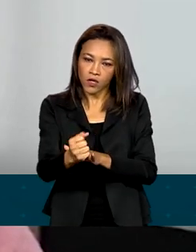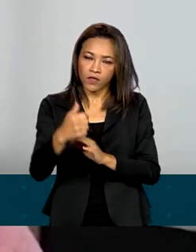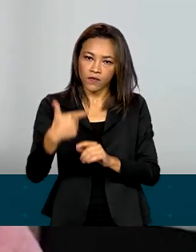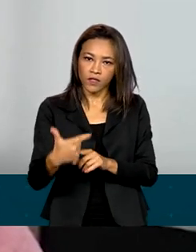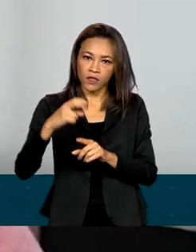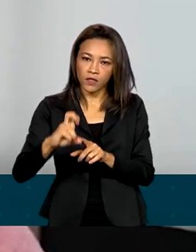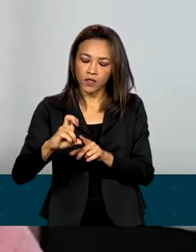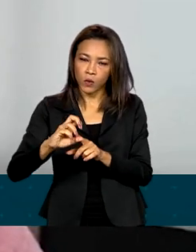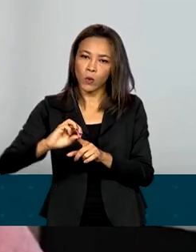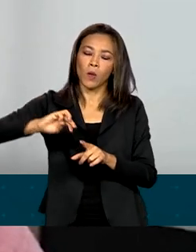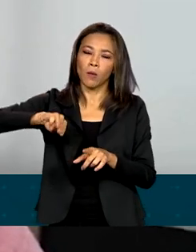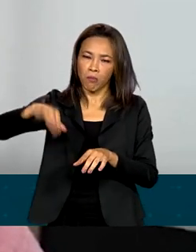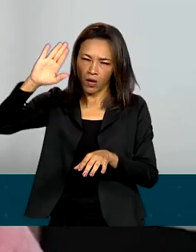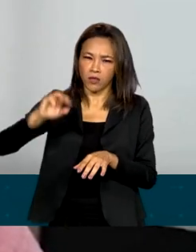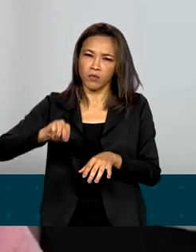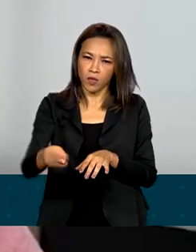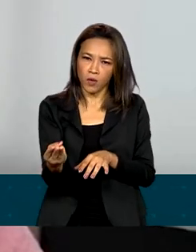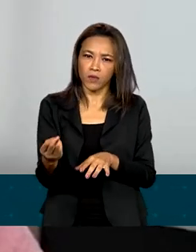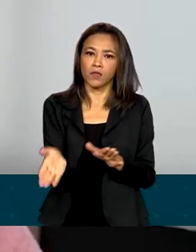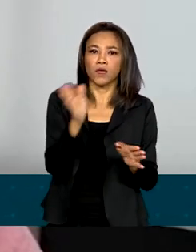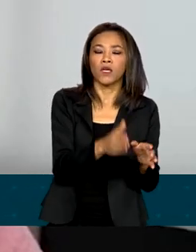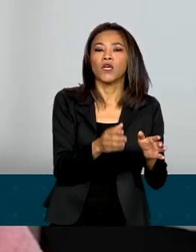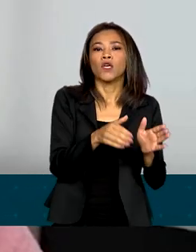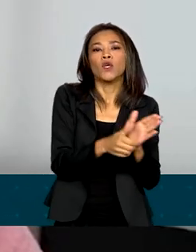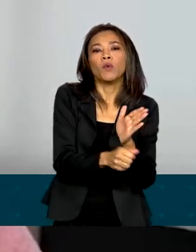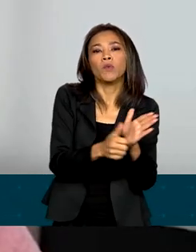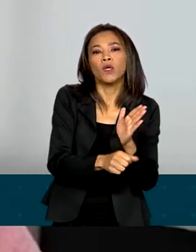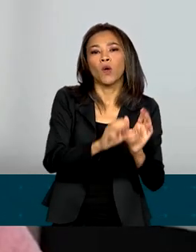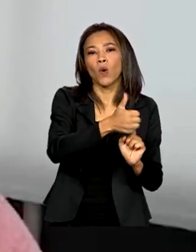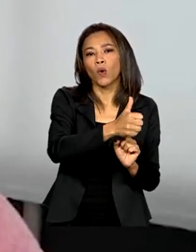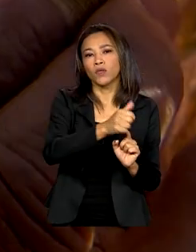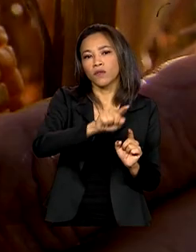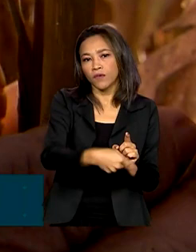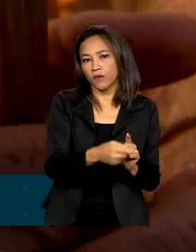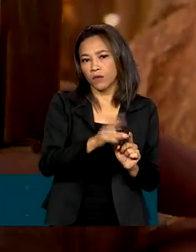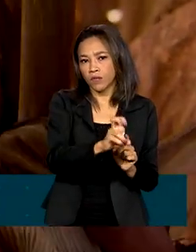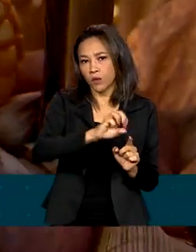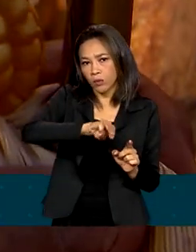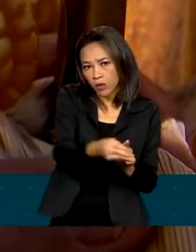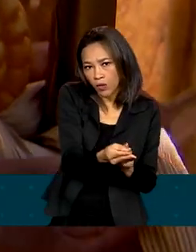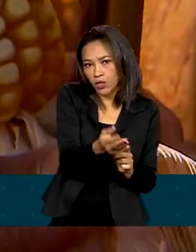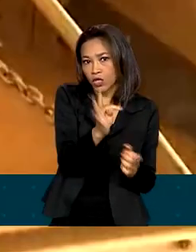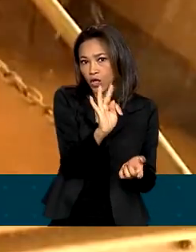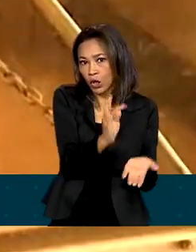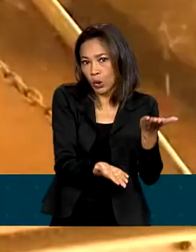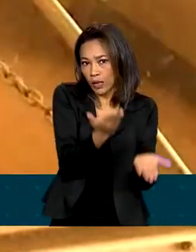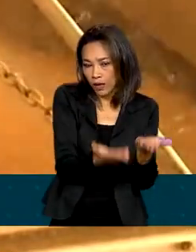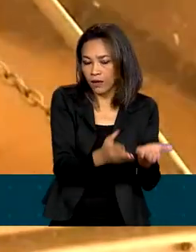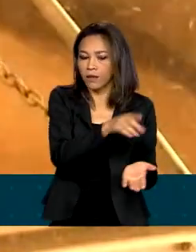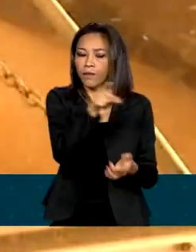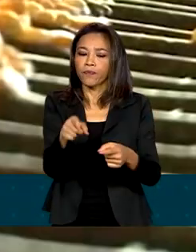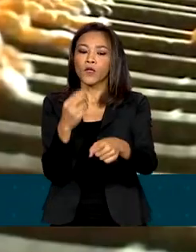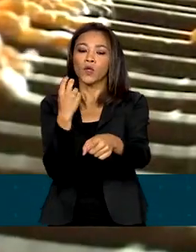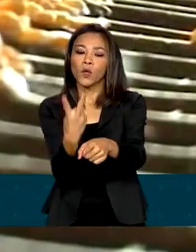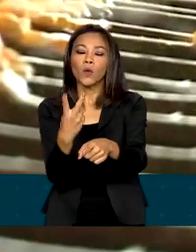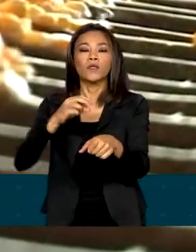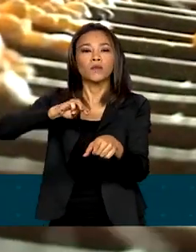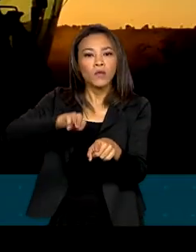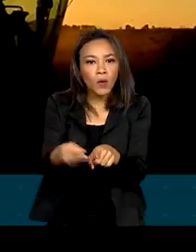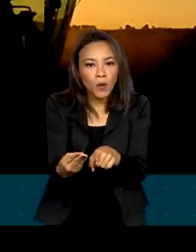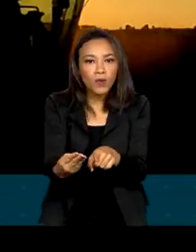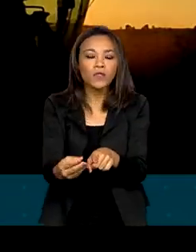de toneladas, e o milho, com 11,5 milhões de toneladas. O setor exportou 2,2 milhões